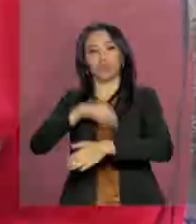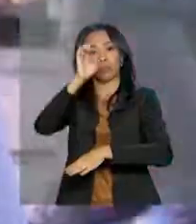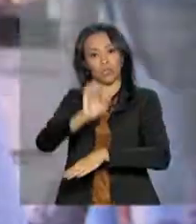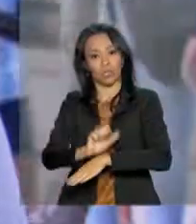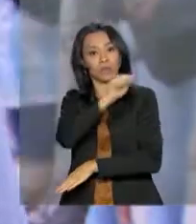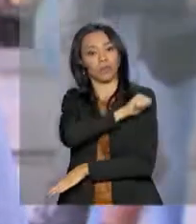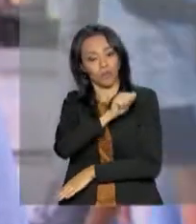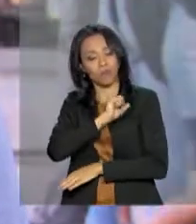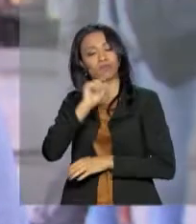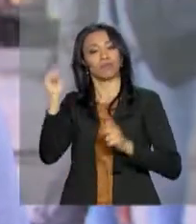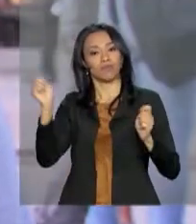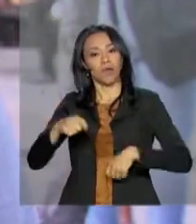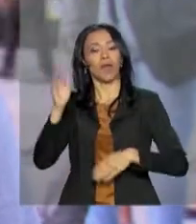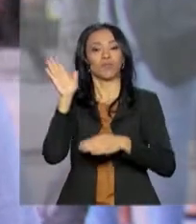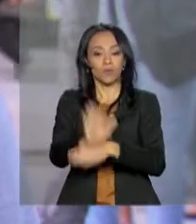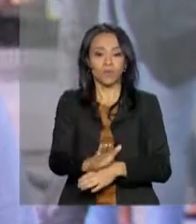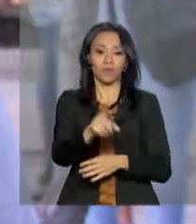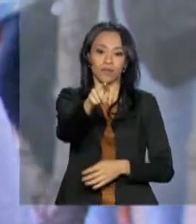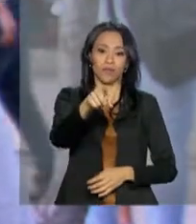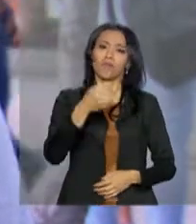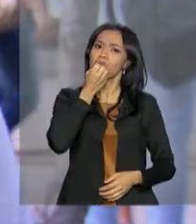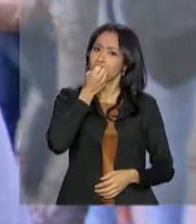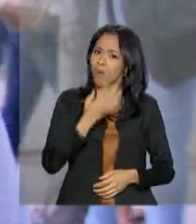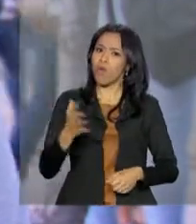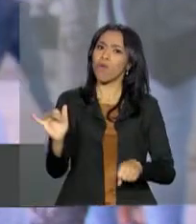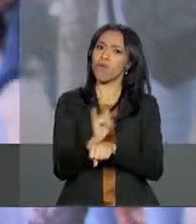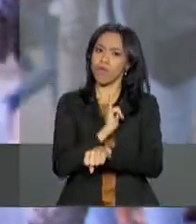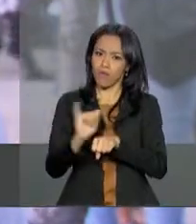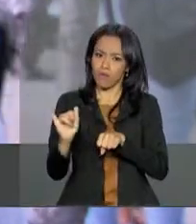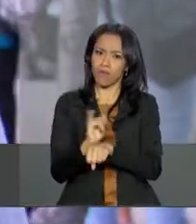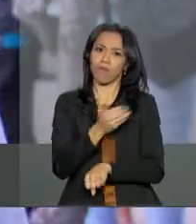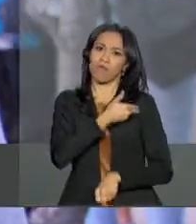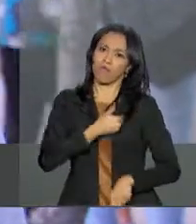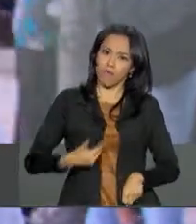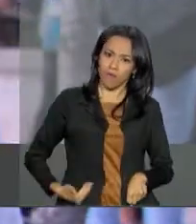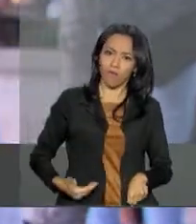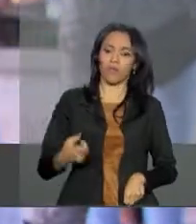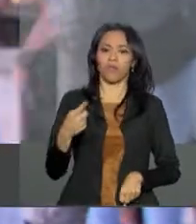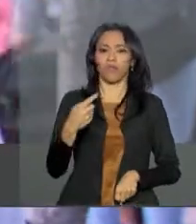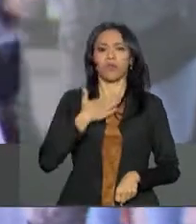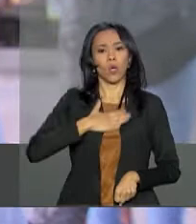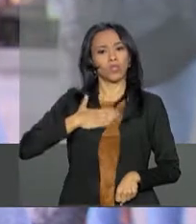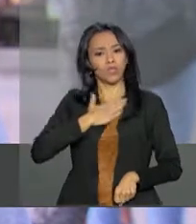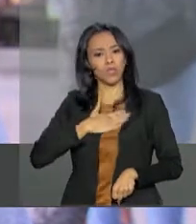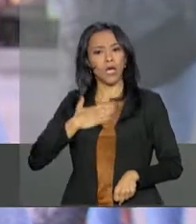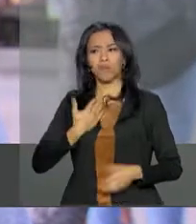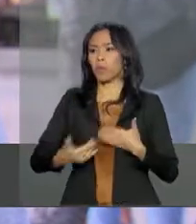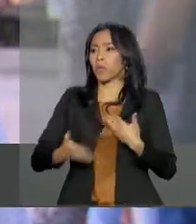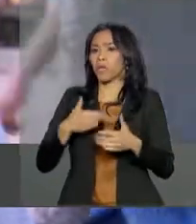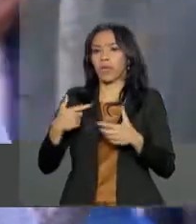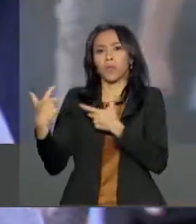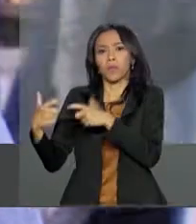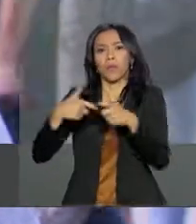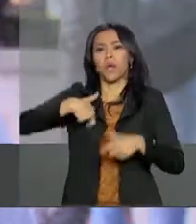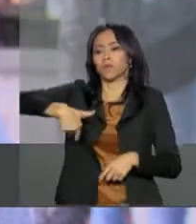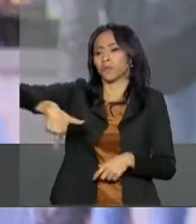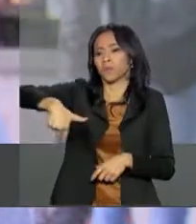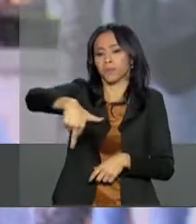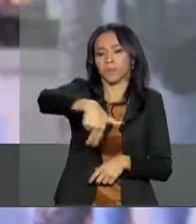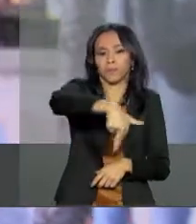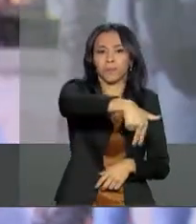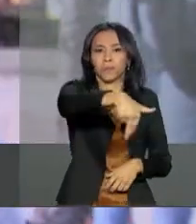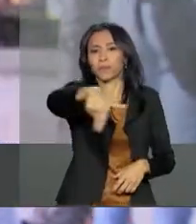ajudar. Foi uma medida adotada boa, entendeu? Porque o negócio estava demais. Você passava em qualquer lugar, as pessoas